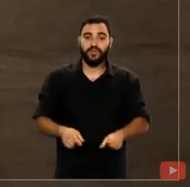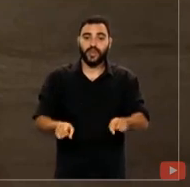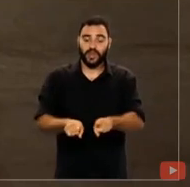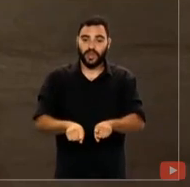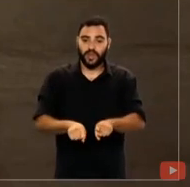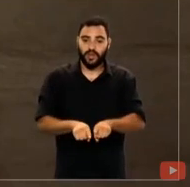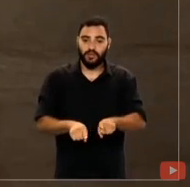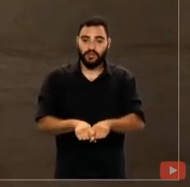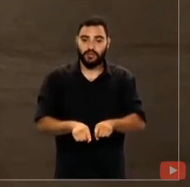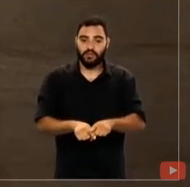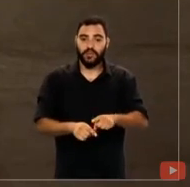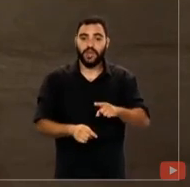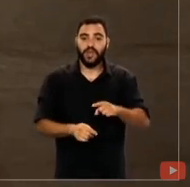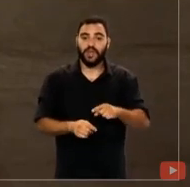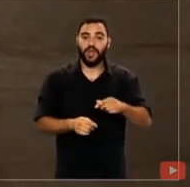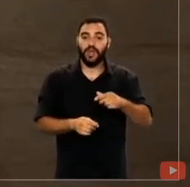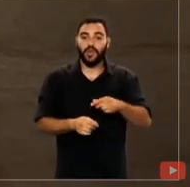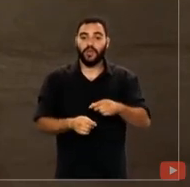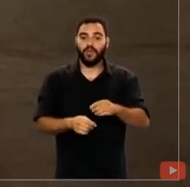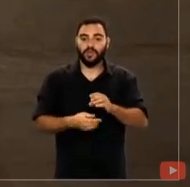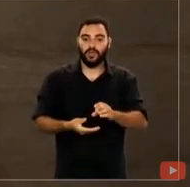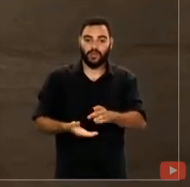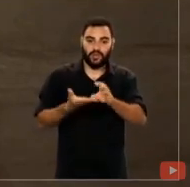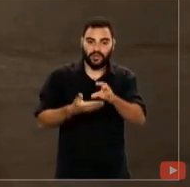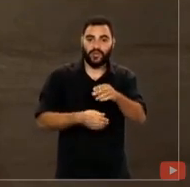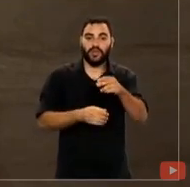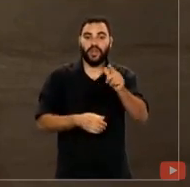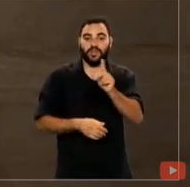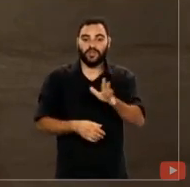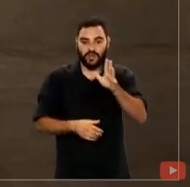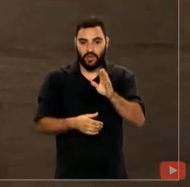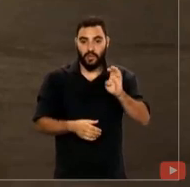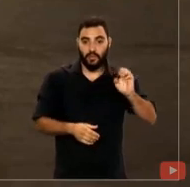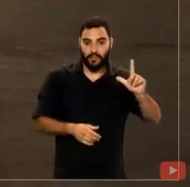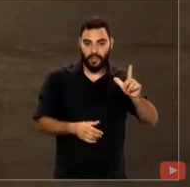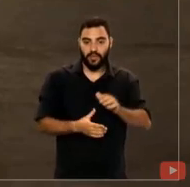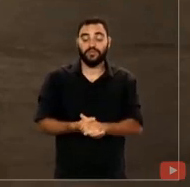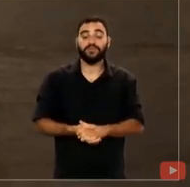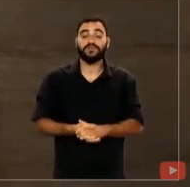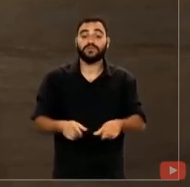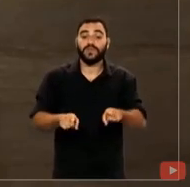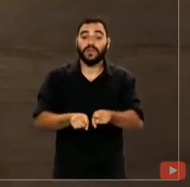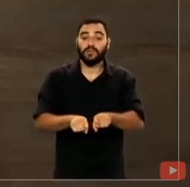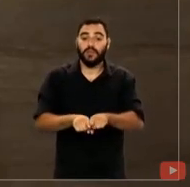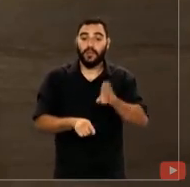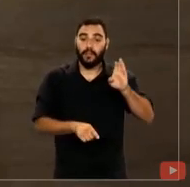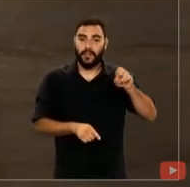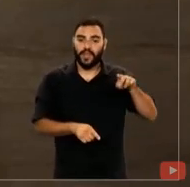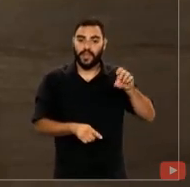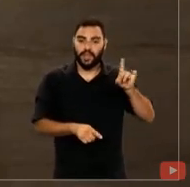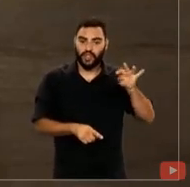eleitoral, ministro Mauro Camp Belmarques. Cumprimento, sua excelência, o senhor ministro Benedito Gonçalves.